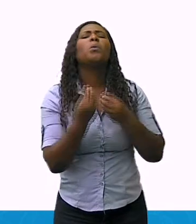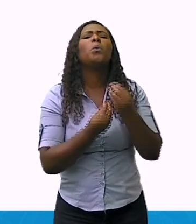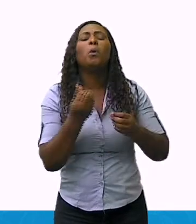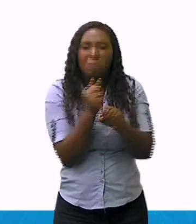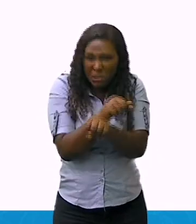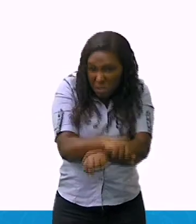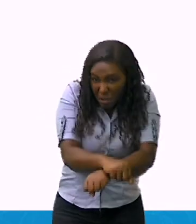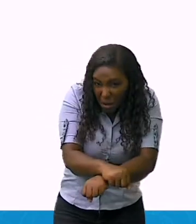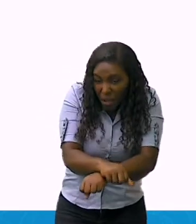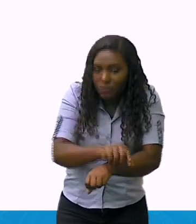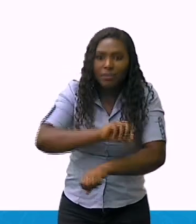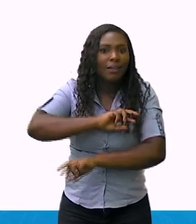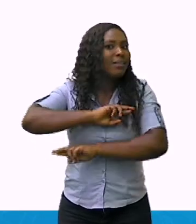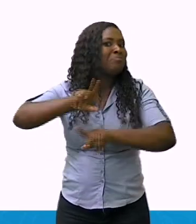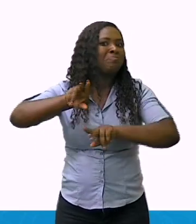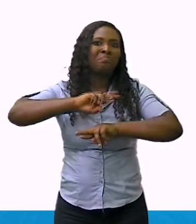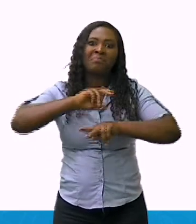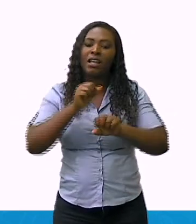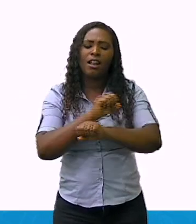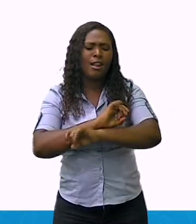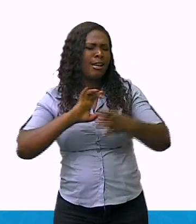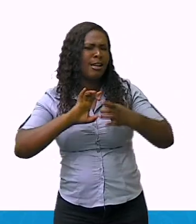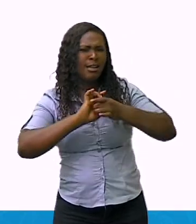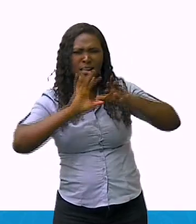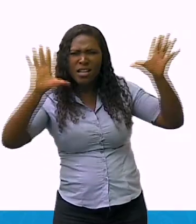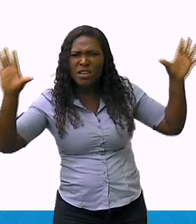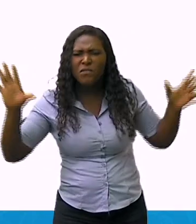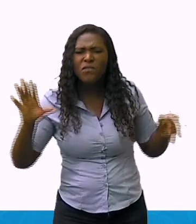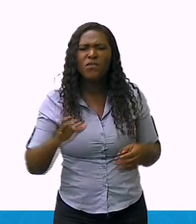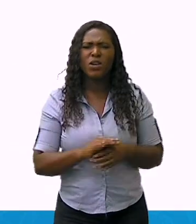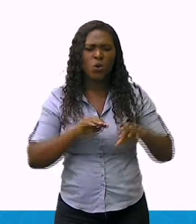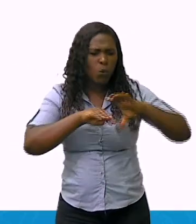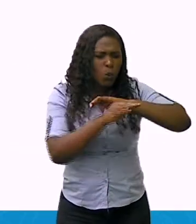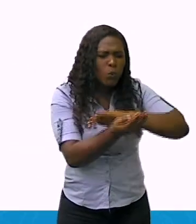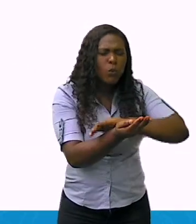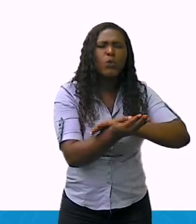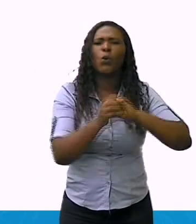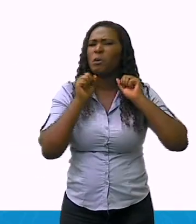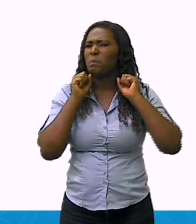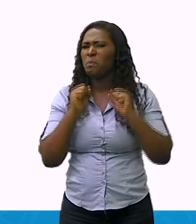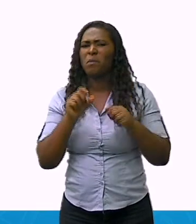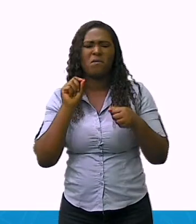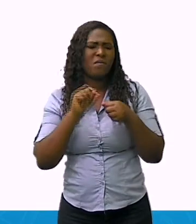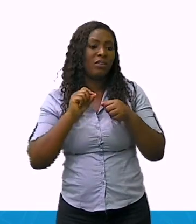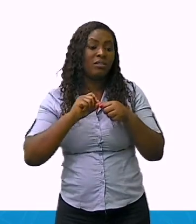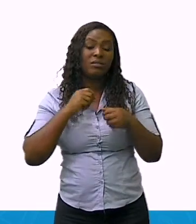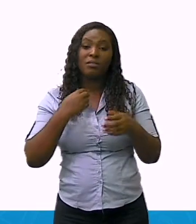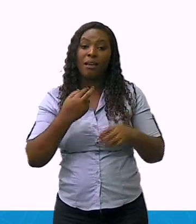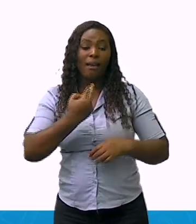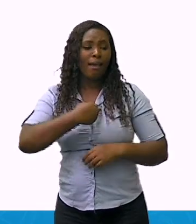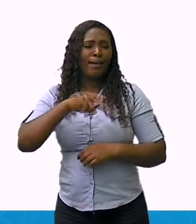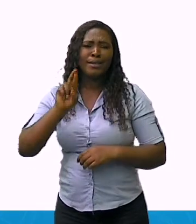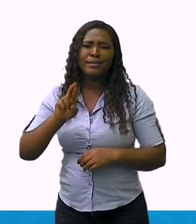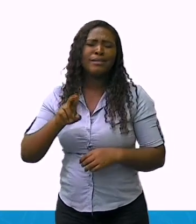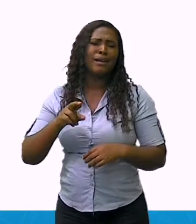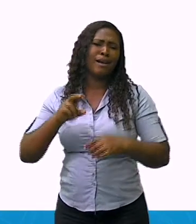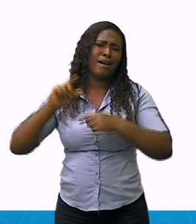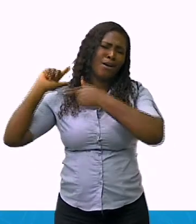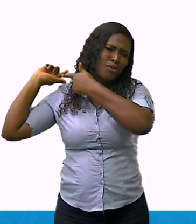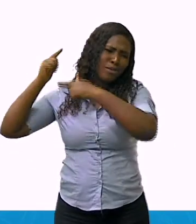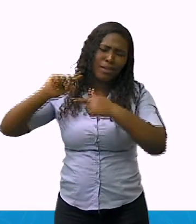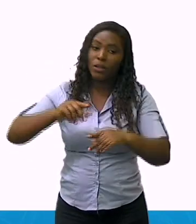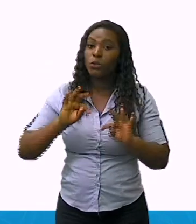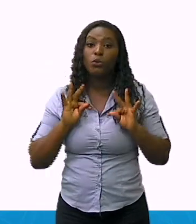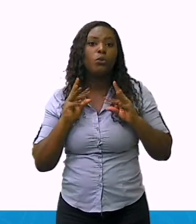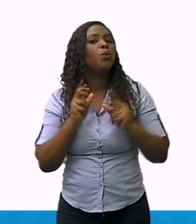assim, praticar seus hábitos e costumes. Ressalta-se que, nos quilombos,